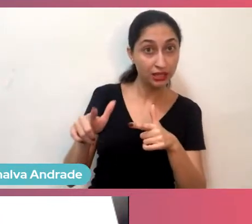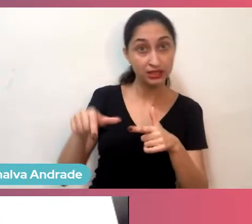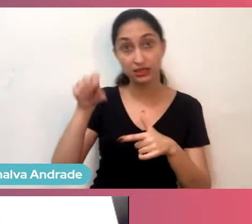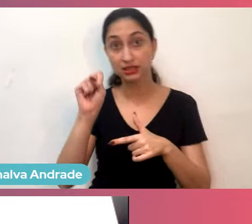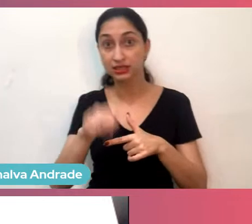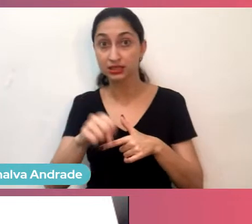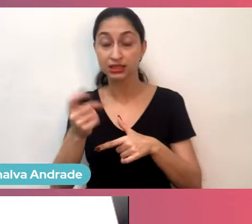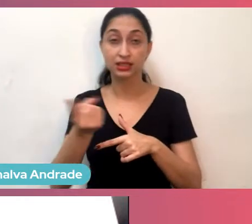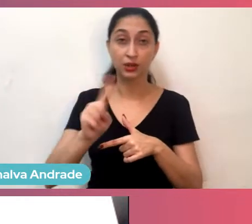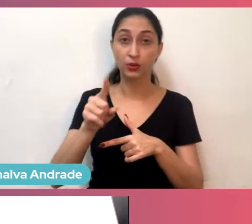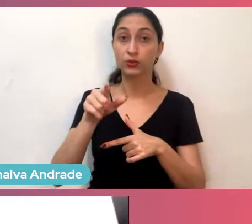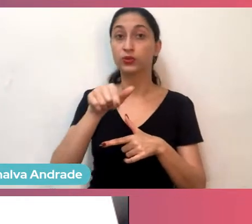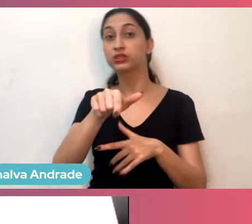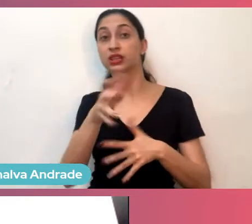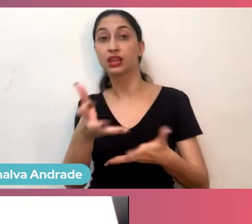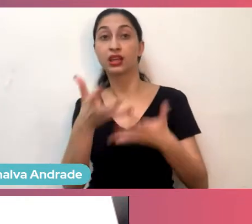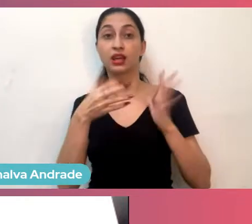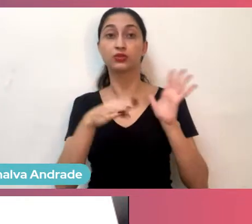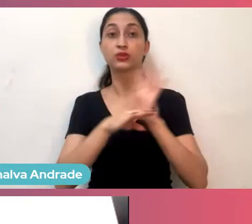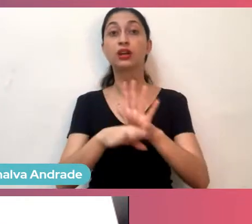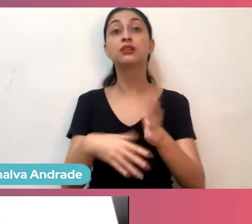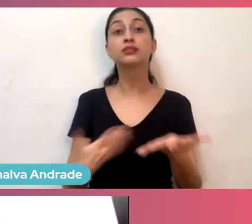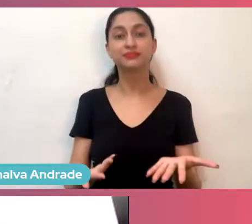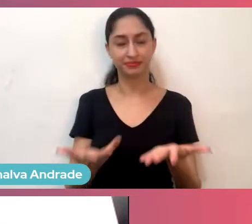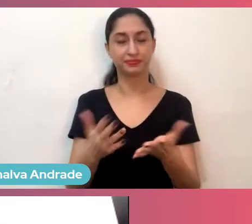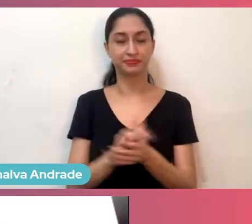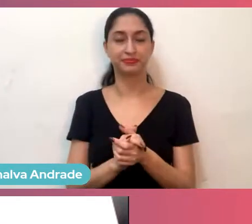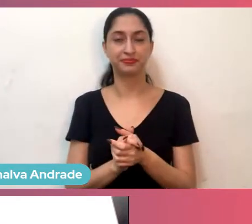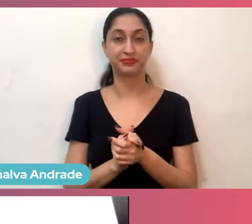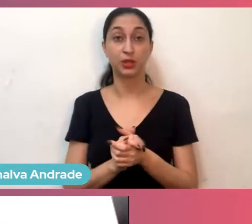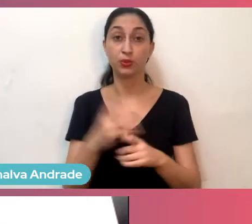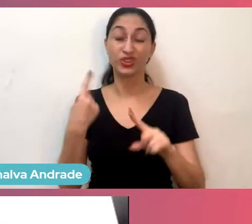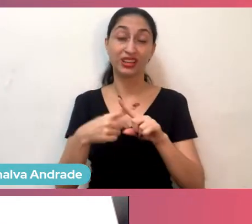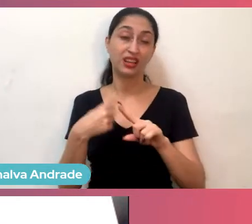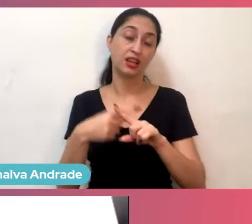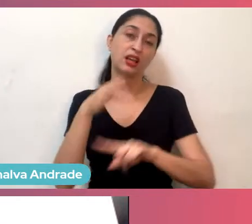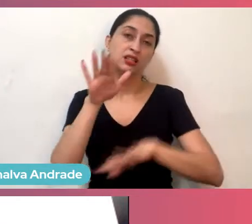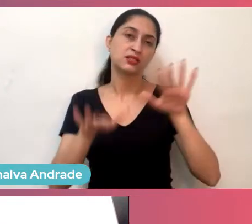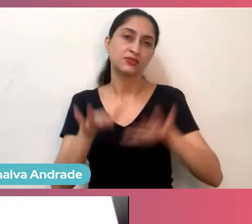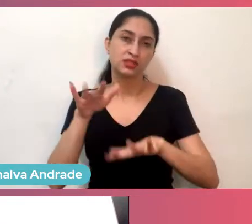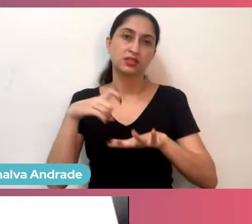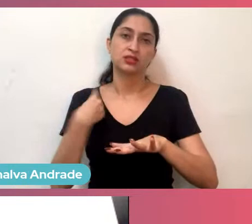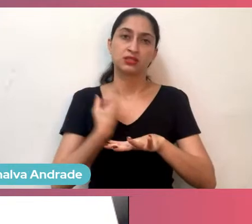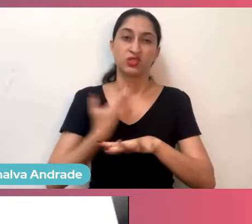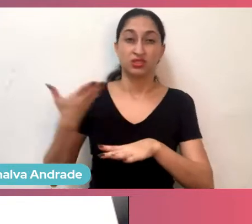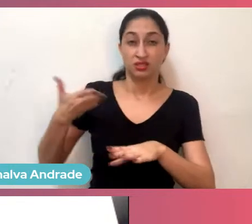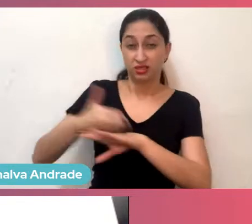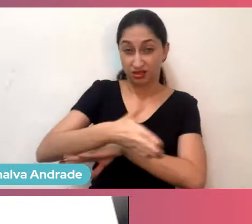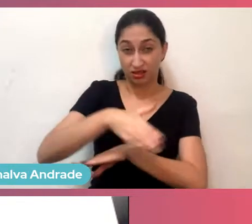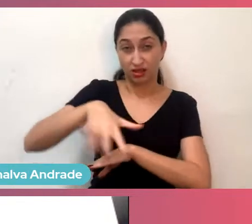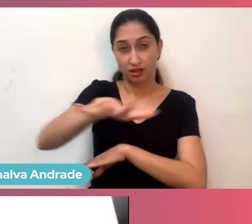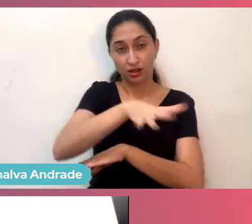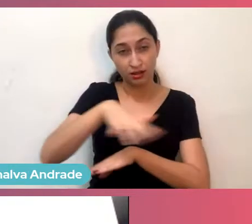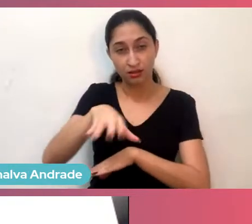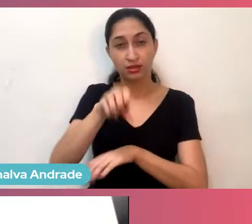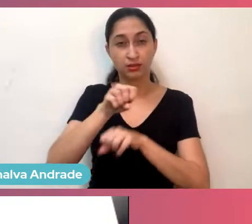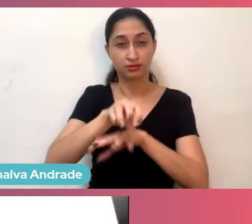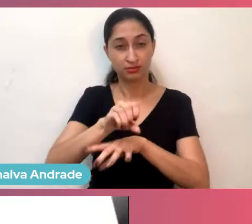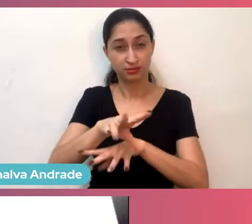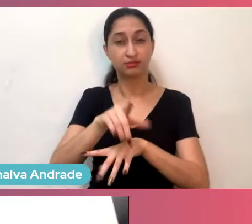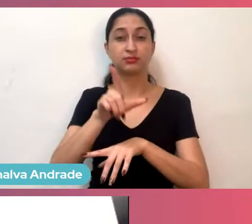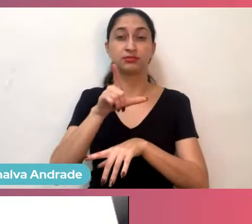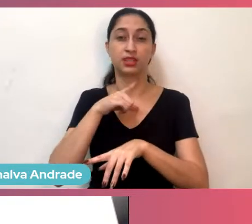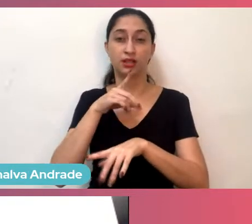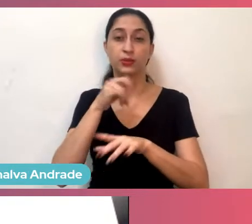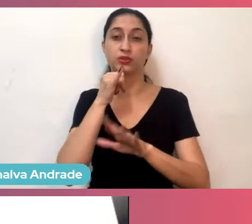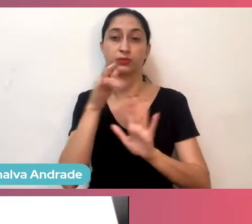que você está se propondo a resolver. Está certo? Porque, às vezes, a gente vai para o mercado, o mercado da educação é muito isso. A gente vai com um